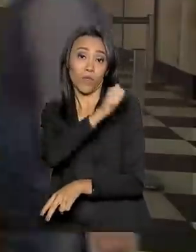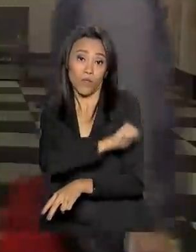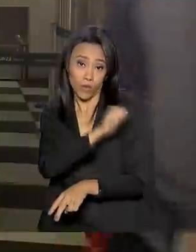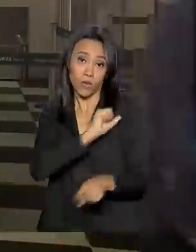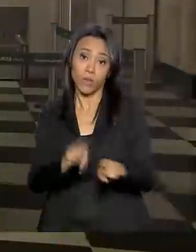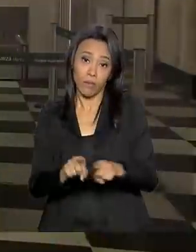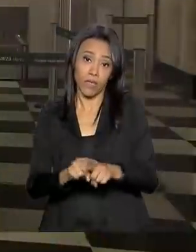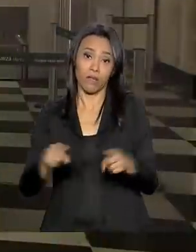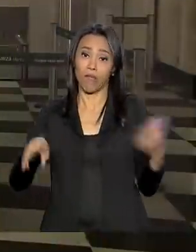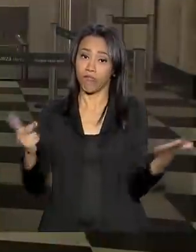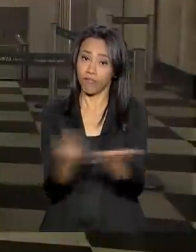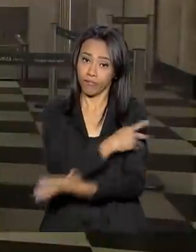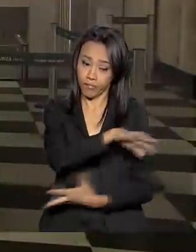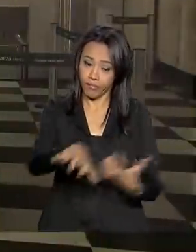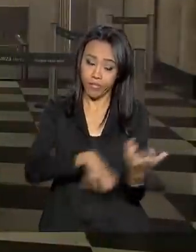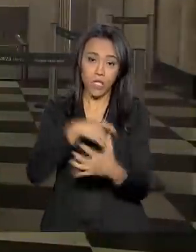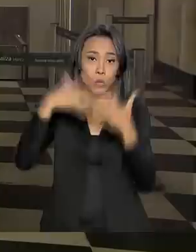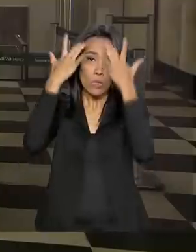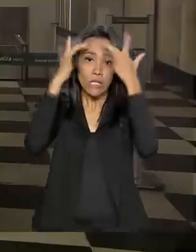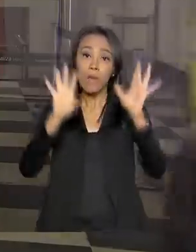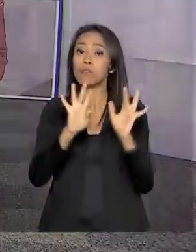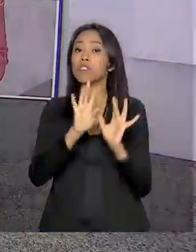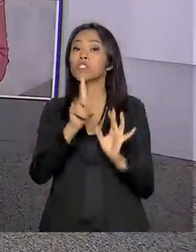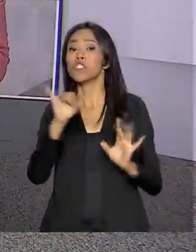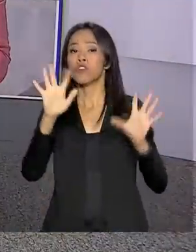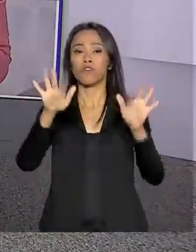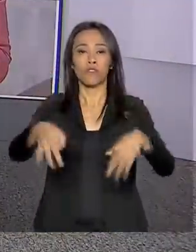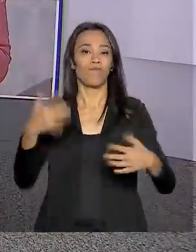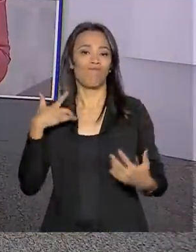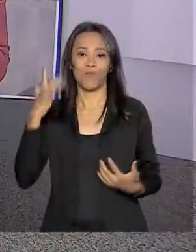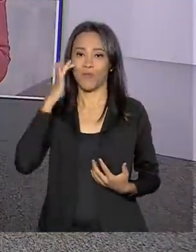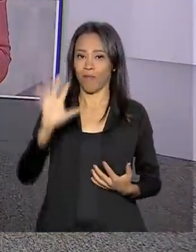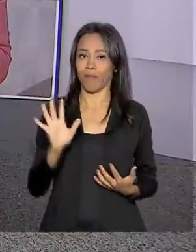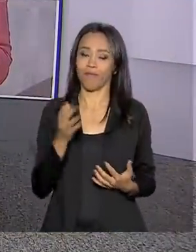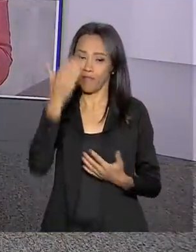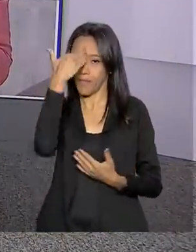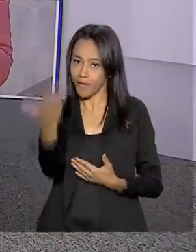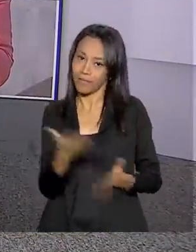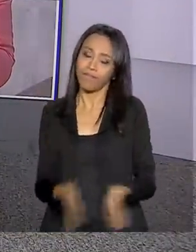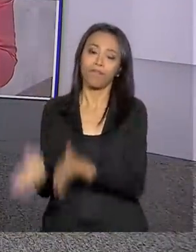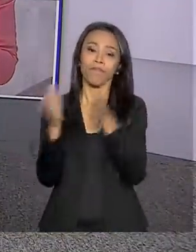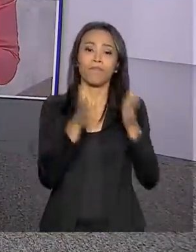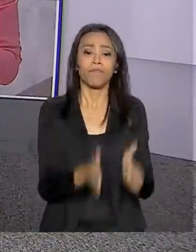por tempo indeterminado. Carla. Obrigada pelas suas informações. O